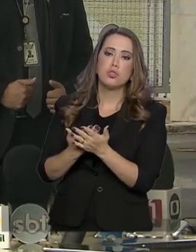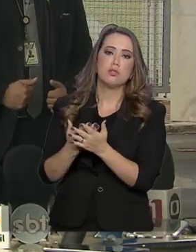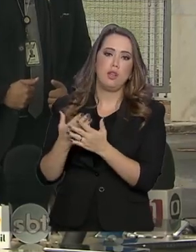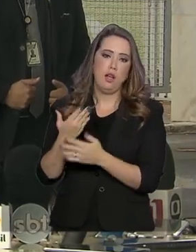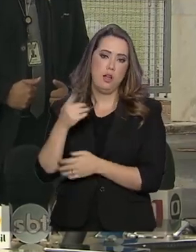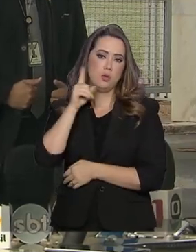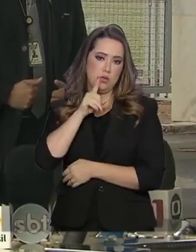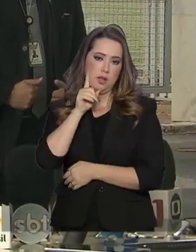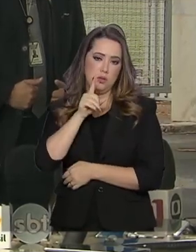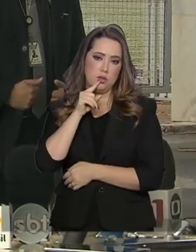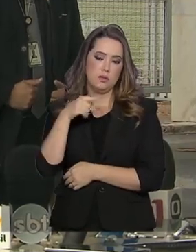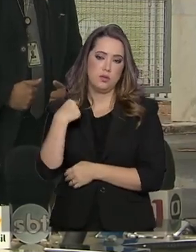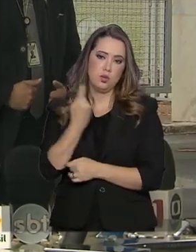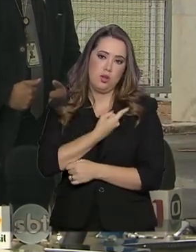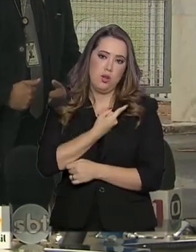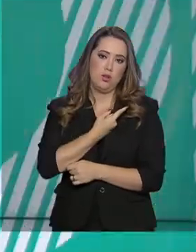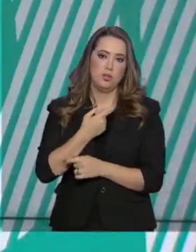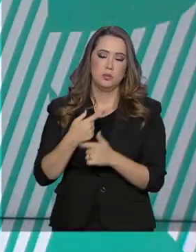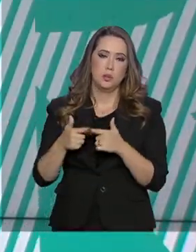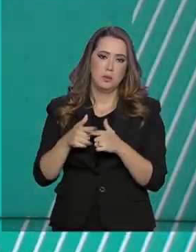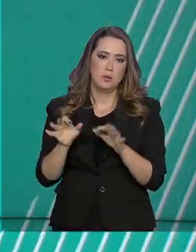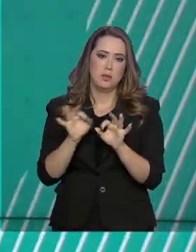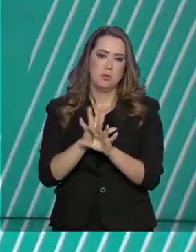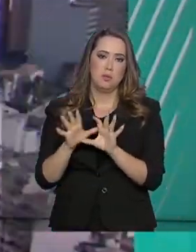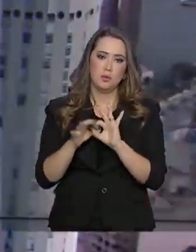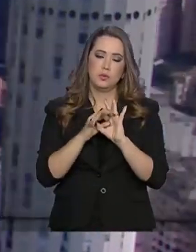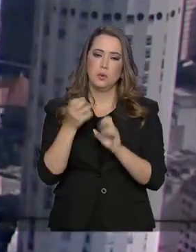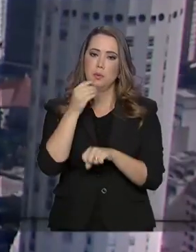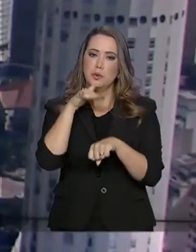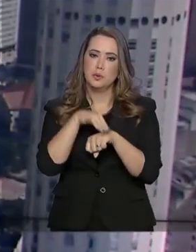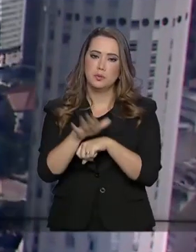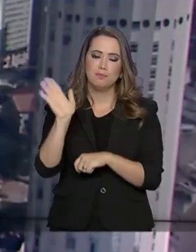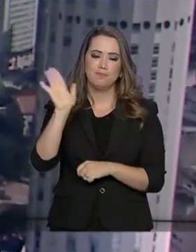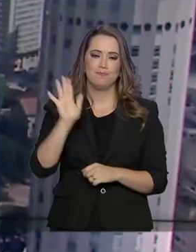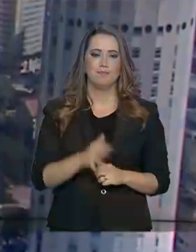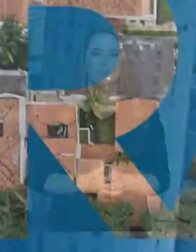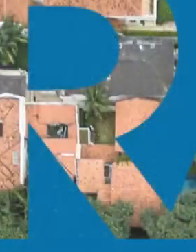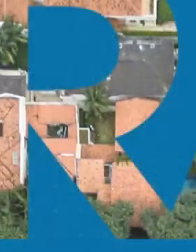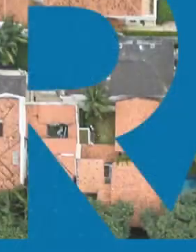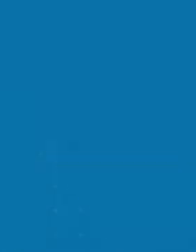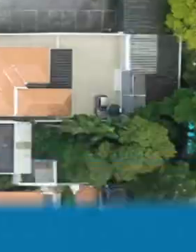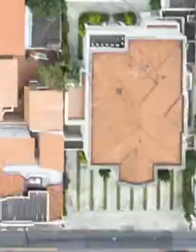nos unir, nos aproximar cada vez mais. Uma boa noite para você e até segunda.